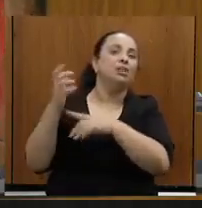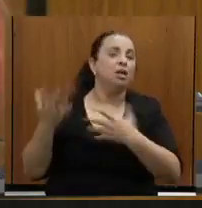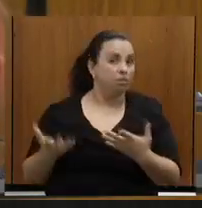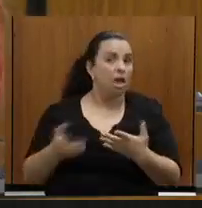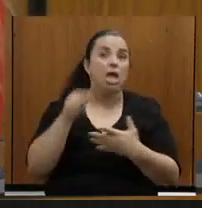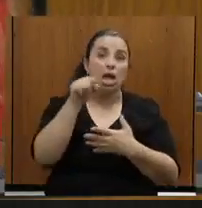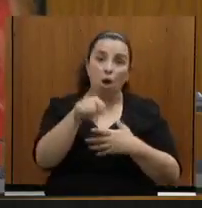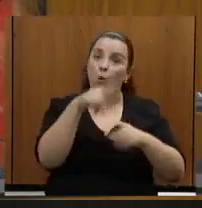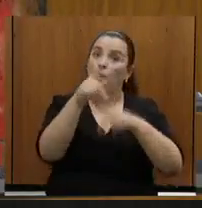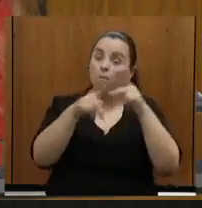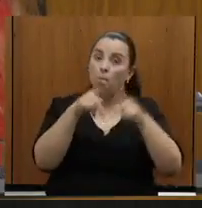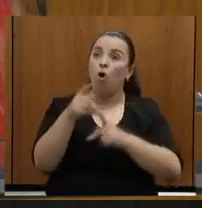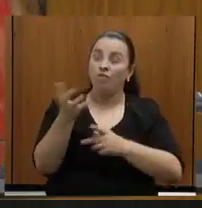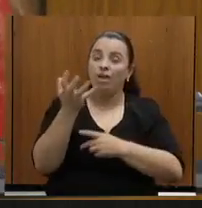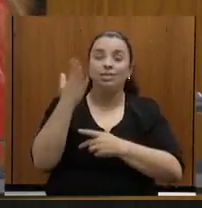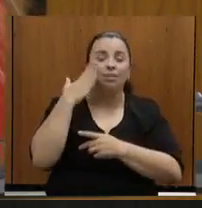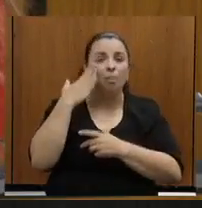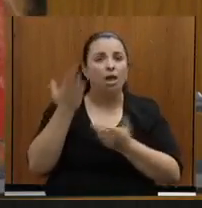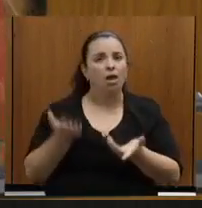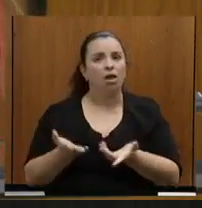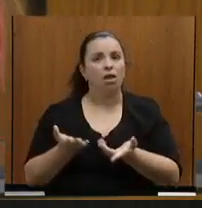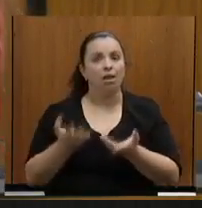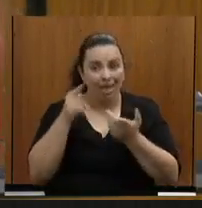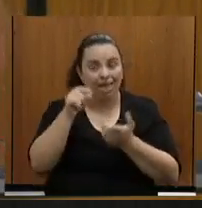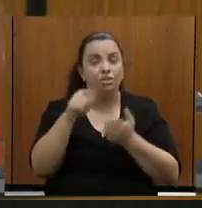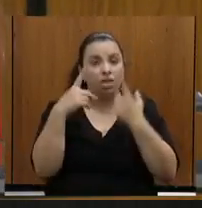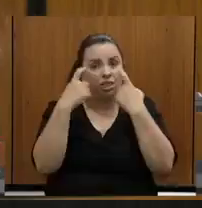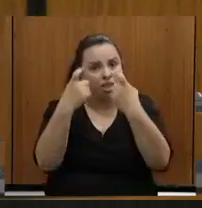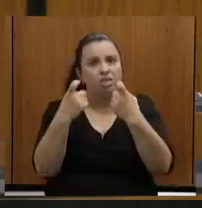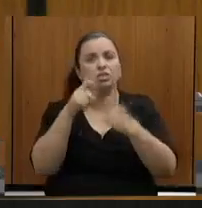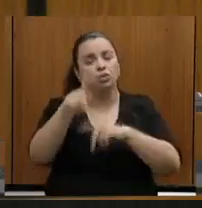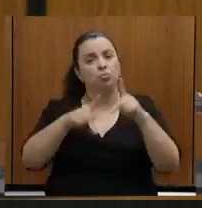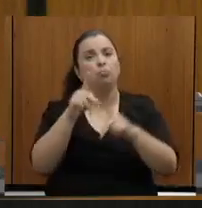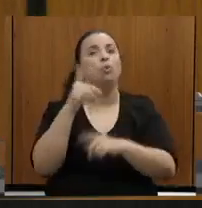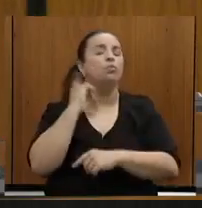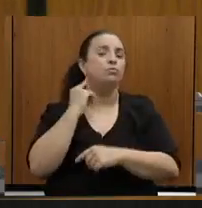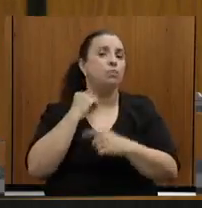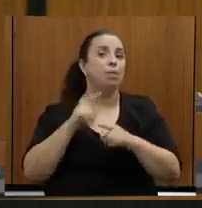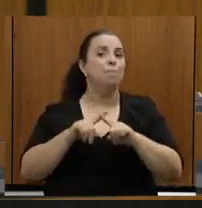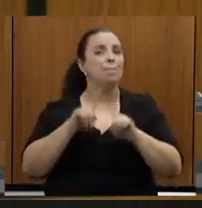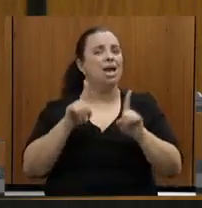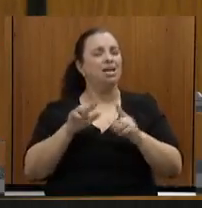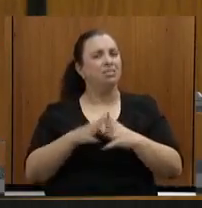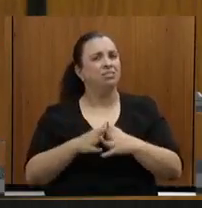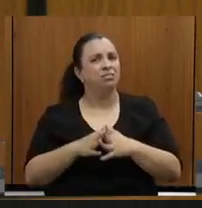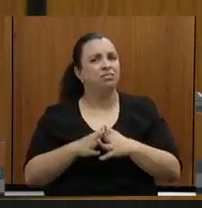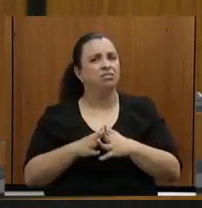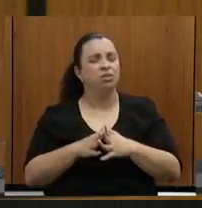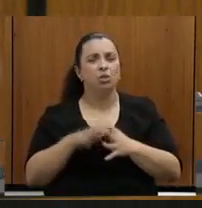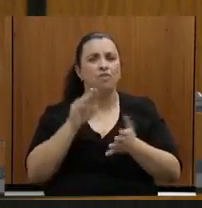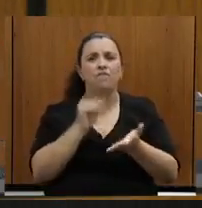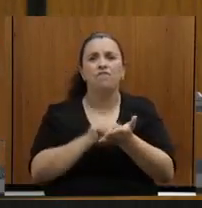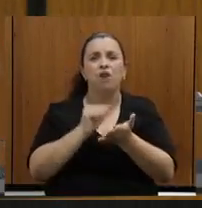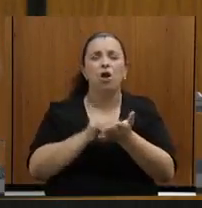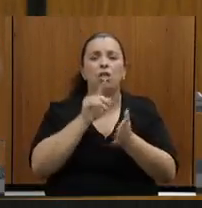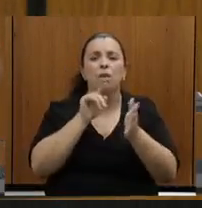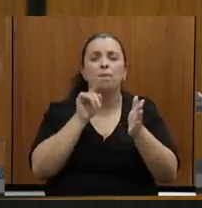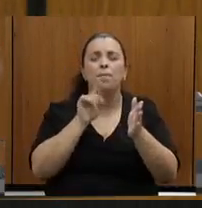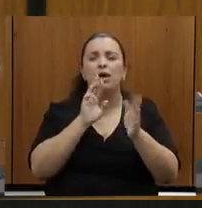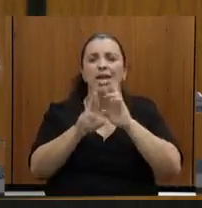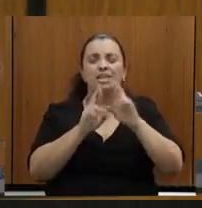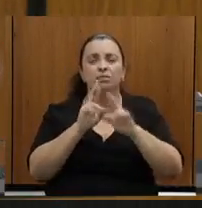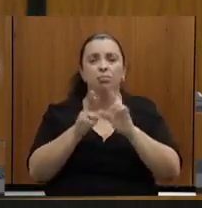mineiro. É isso que interessa à sociedade. Agora, na ausência de apresentar à sociedade, sociedade belo-horizontina, sociedade